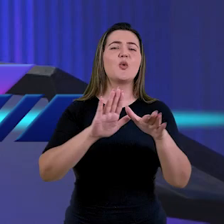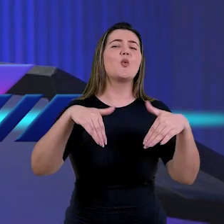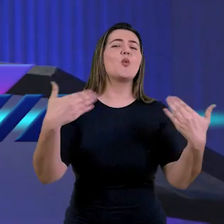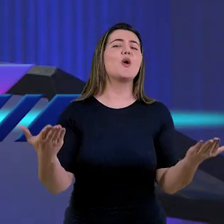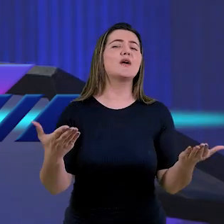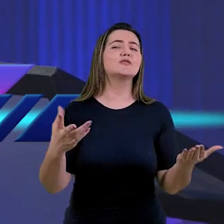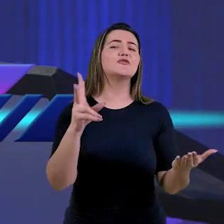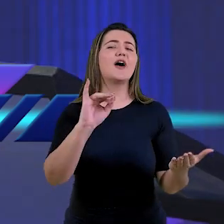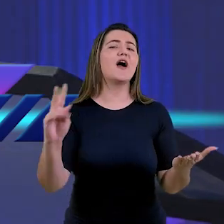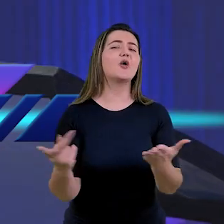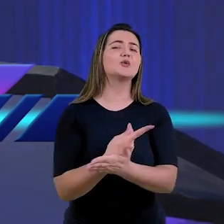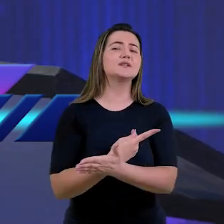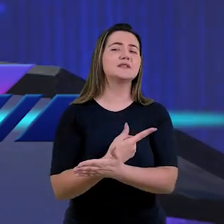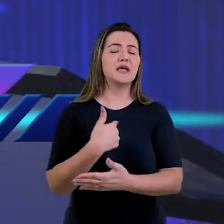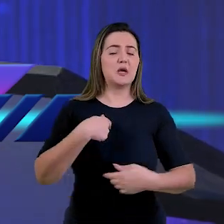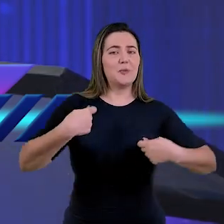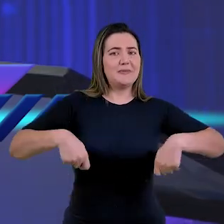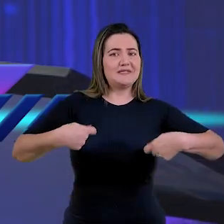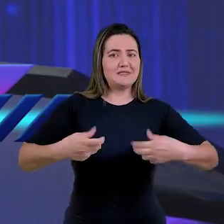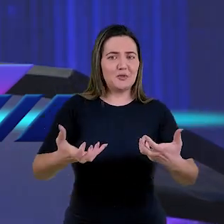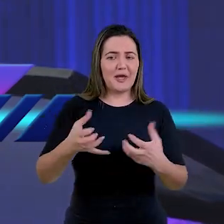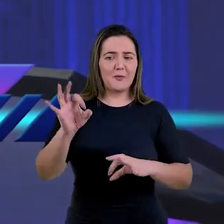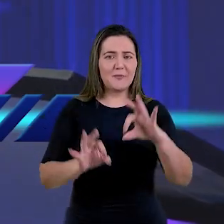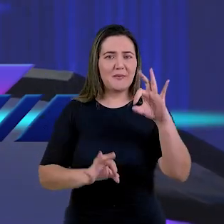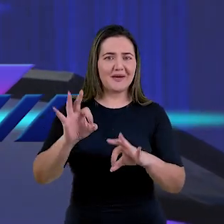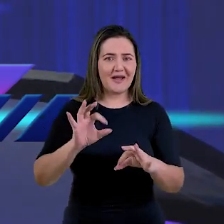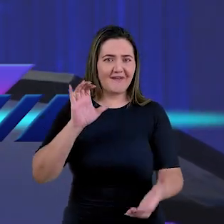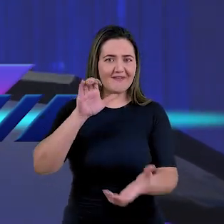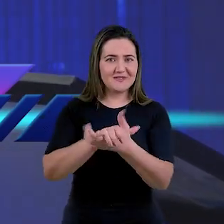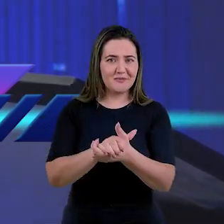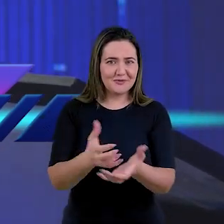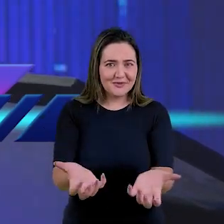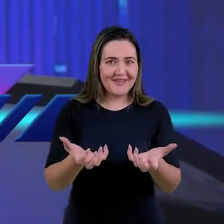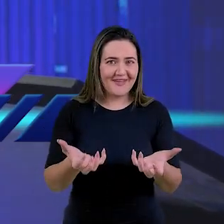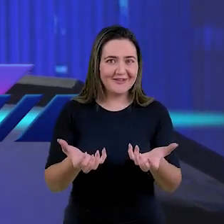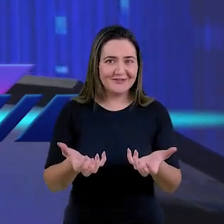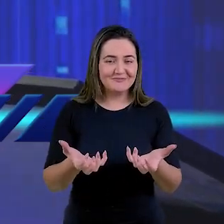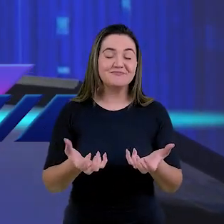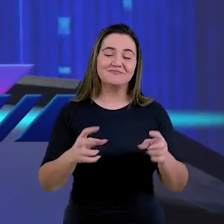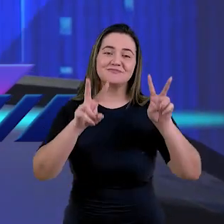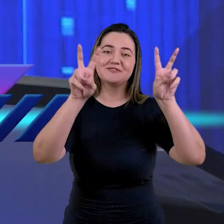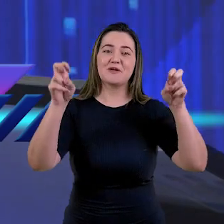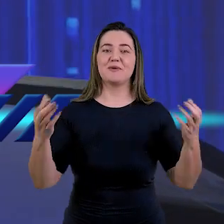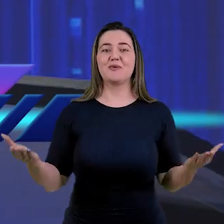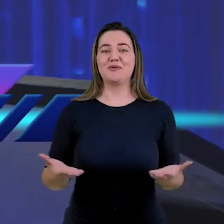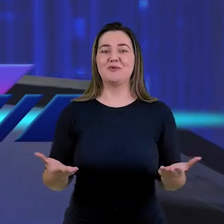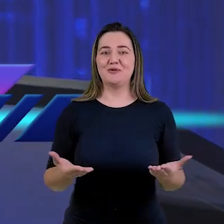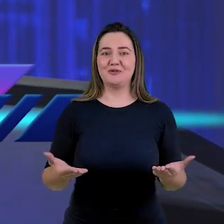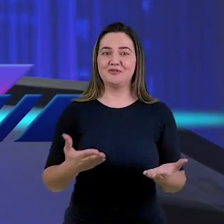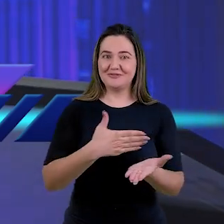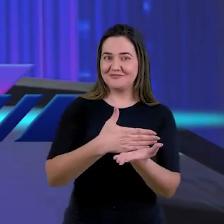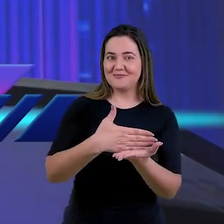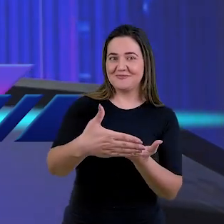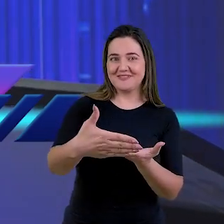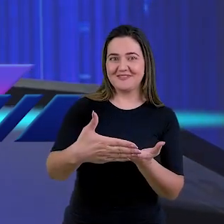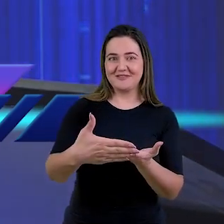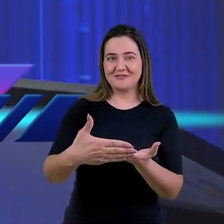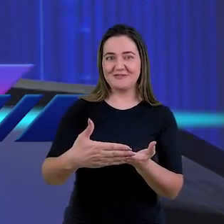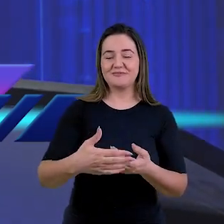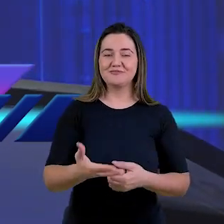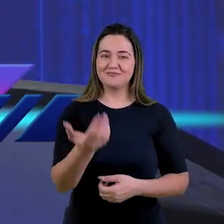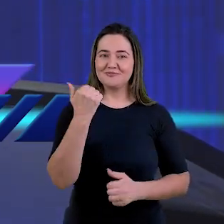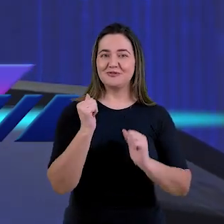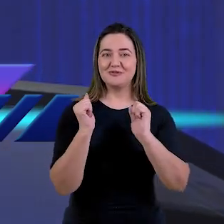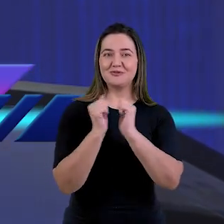esse casamento? O que eu preciso fazer para me preparar para esse casamento? Esse é o tema do Arena do Futuro que